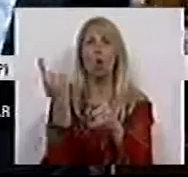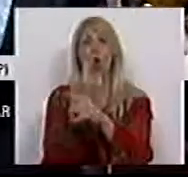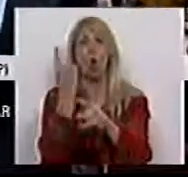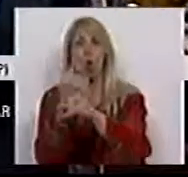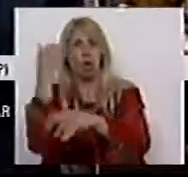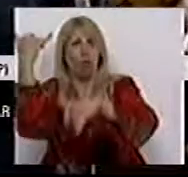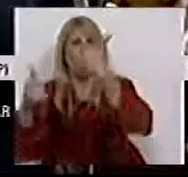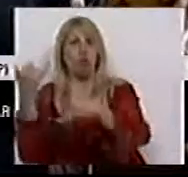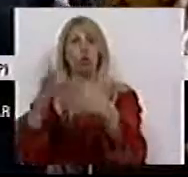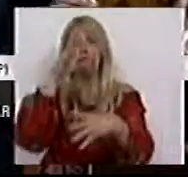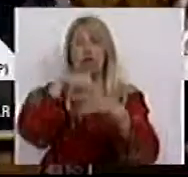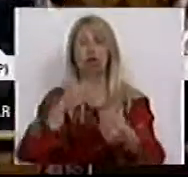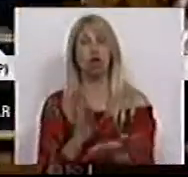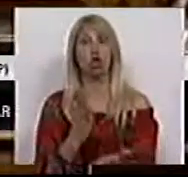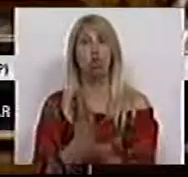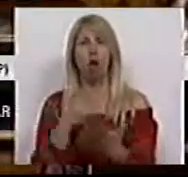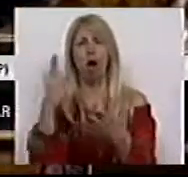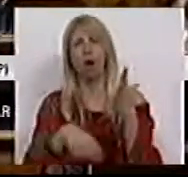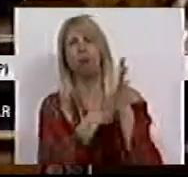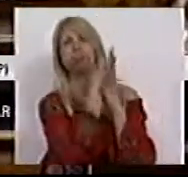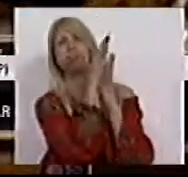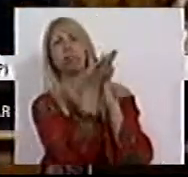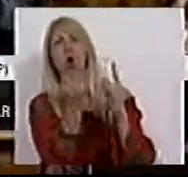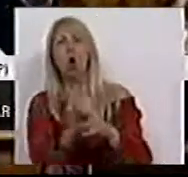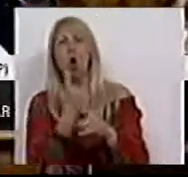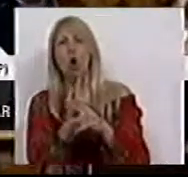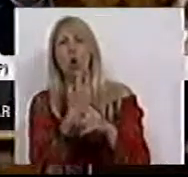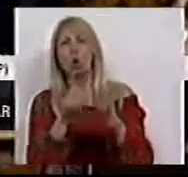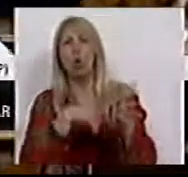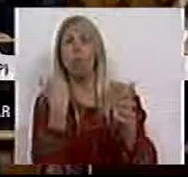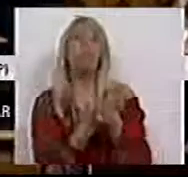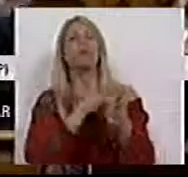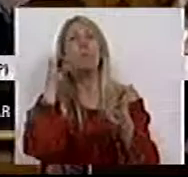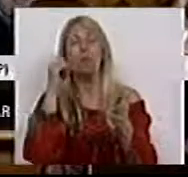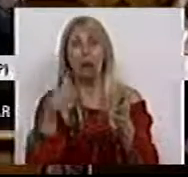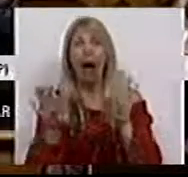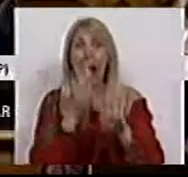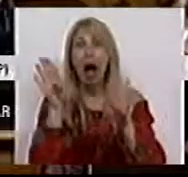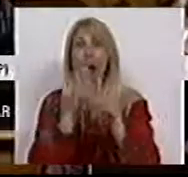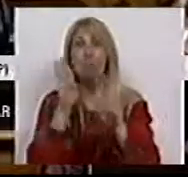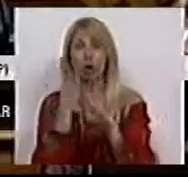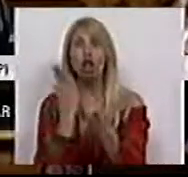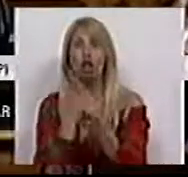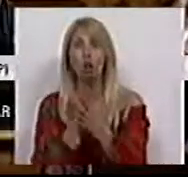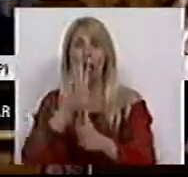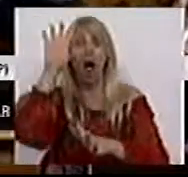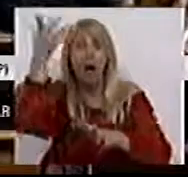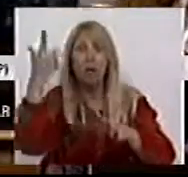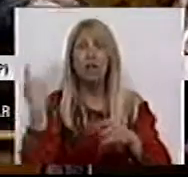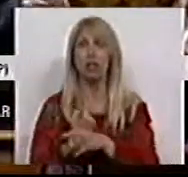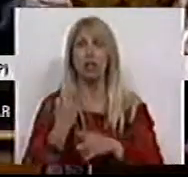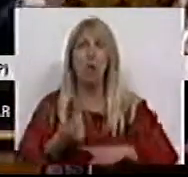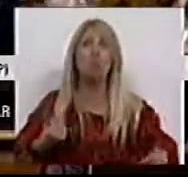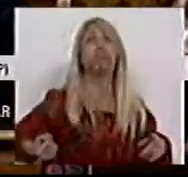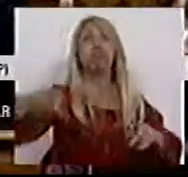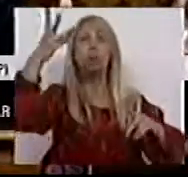aí um conjunto de indeterminações. E depois, à porta das escolas, passa-se muita coisa. Nem todas têm a ver com a comunidade escolar. Onde